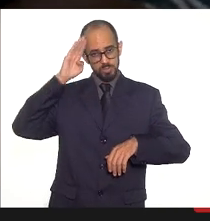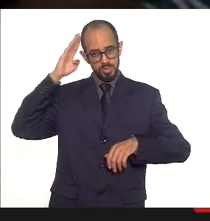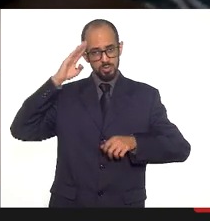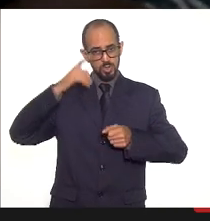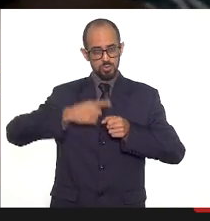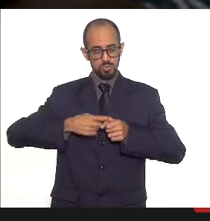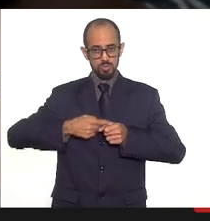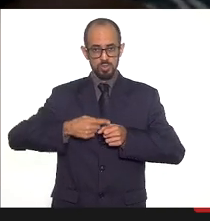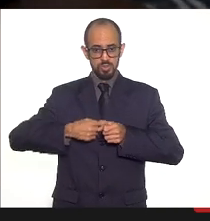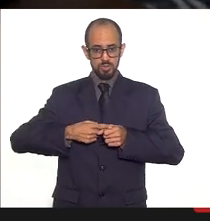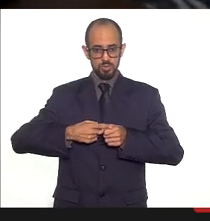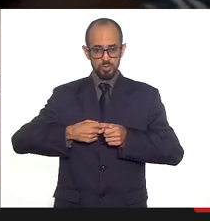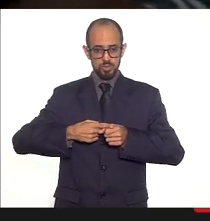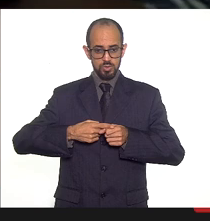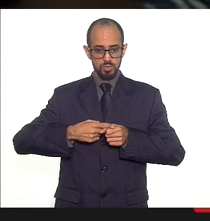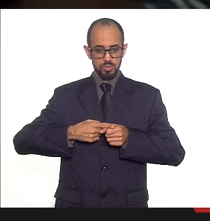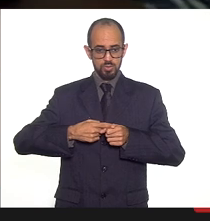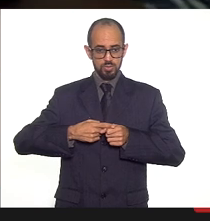isso